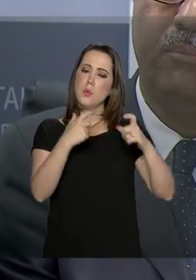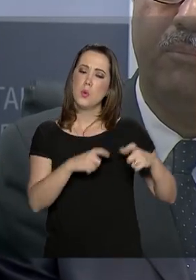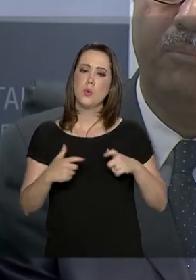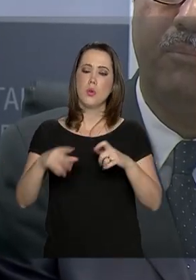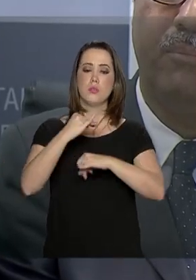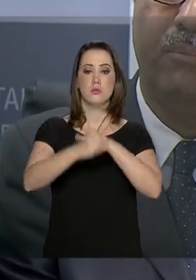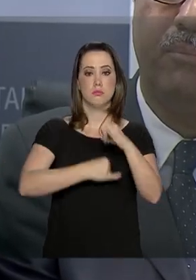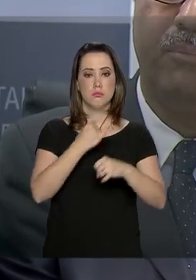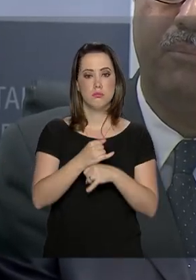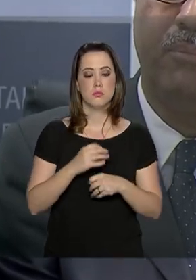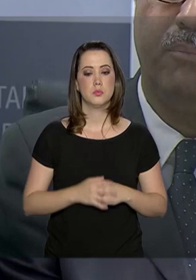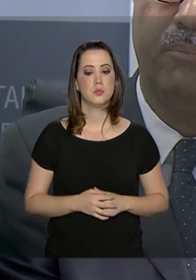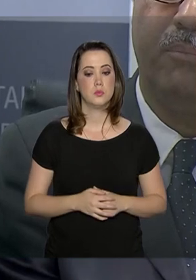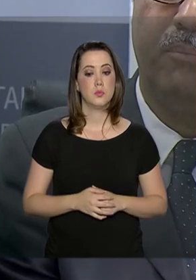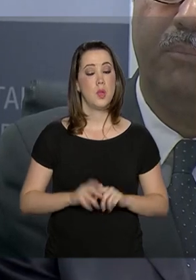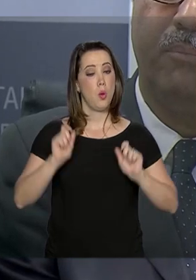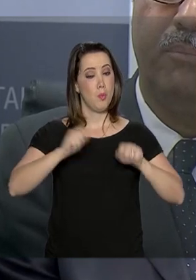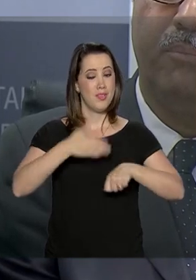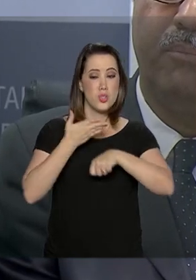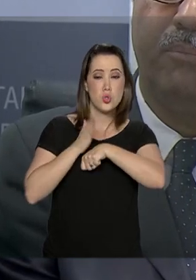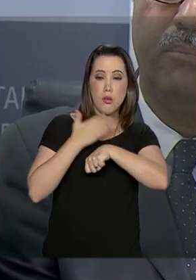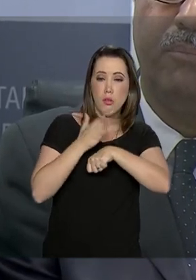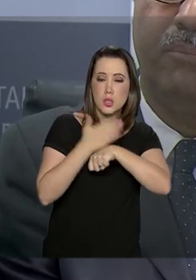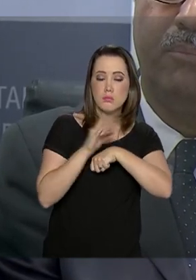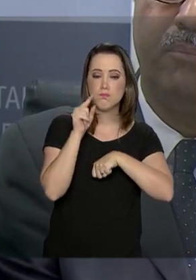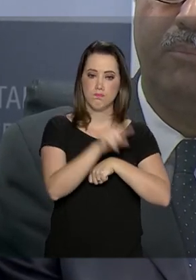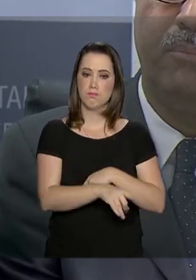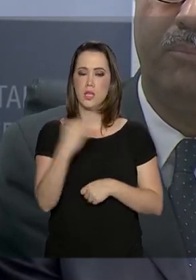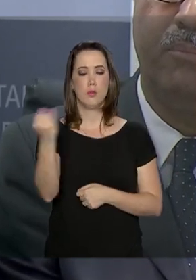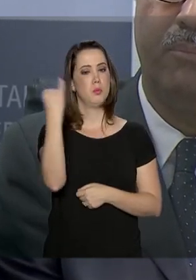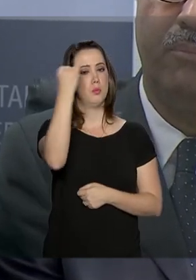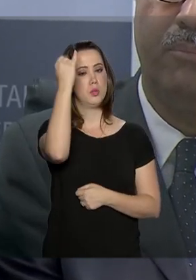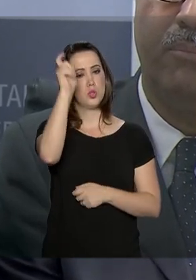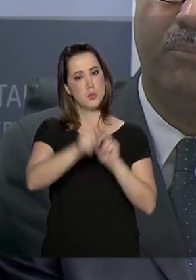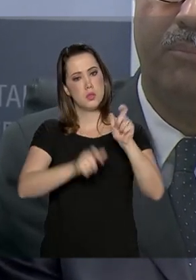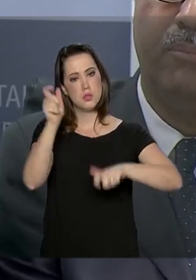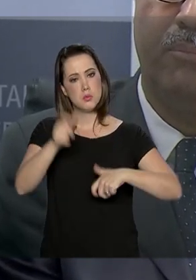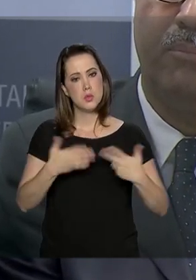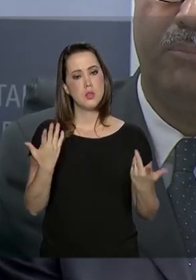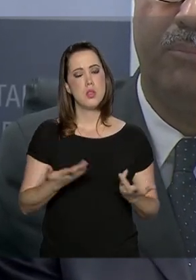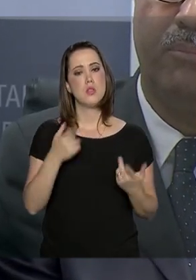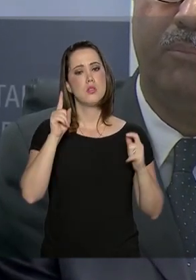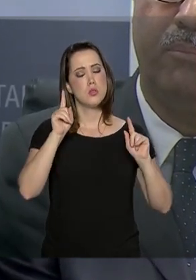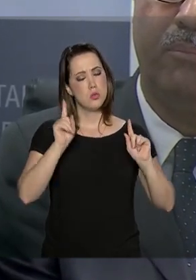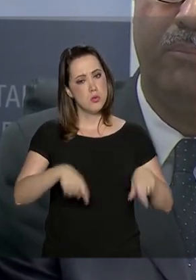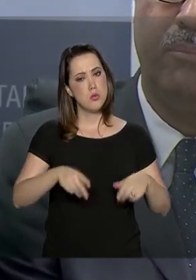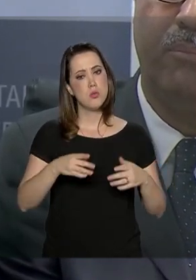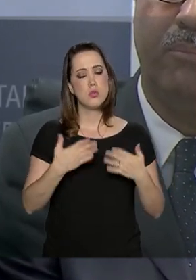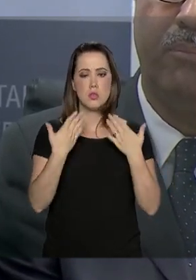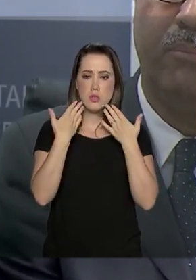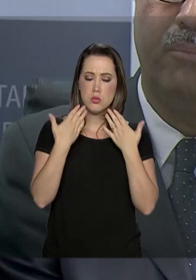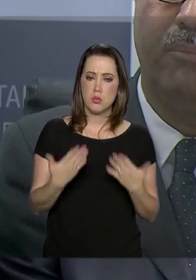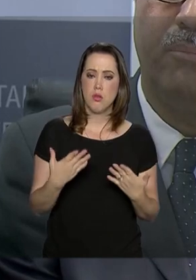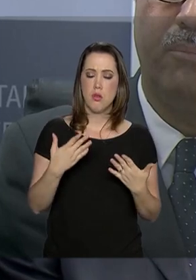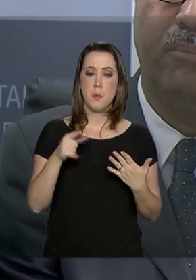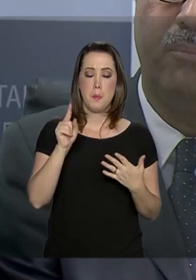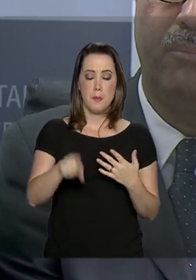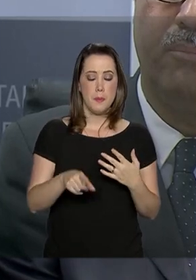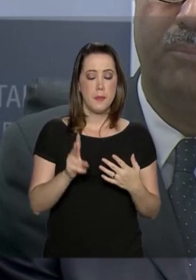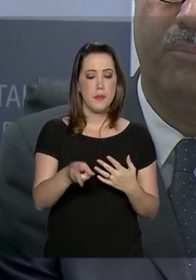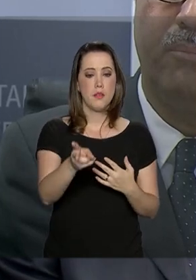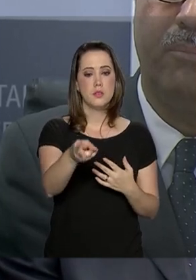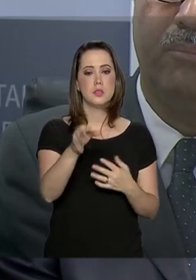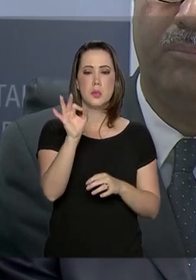cibernético. A capacitação é fundamental para que os policiais estejam preparados a encontrar a